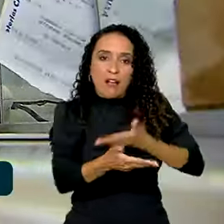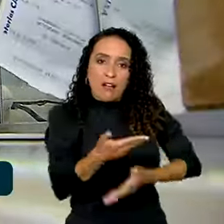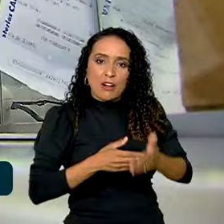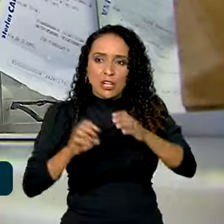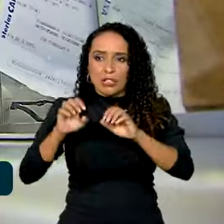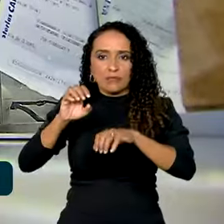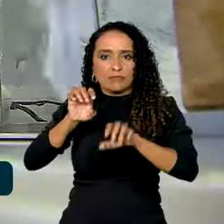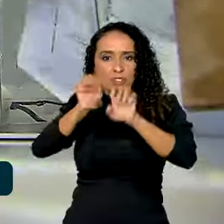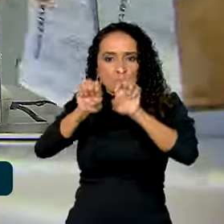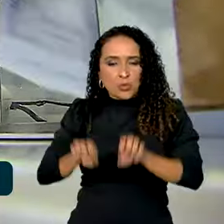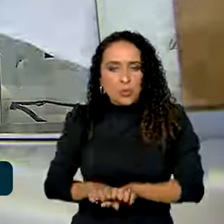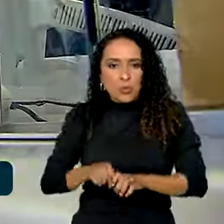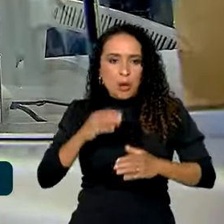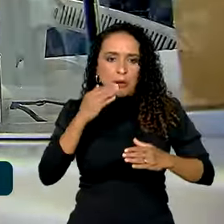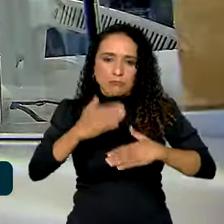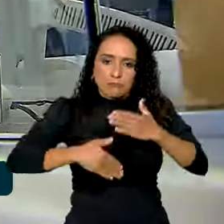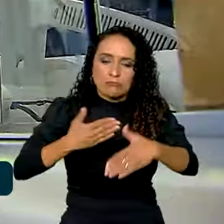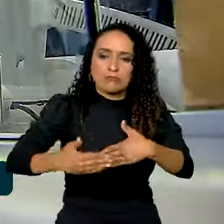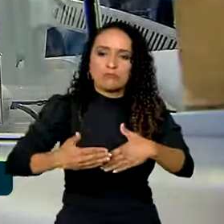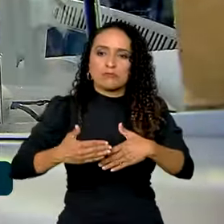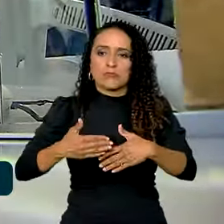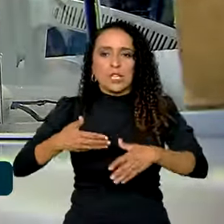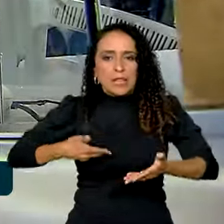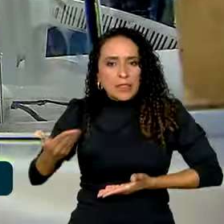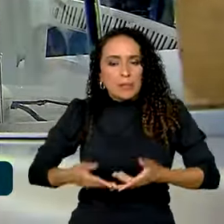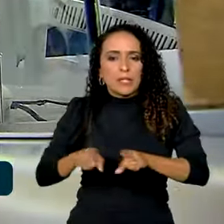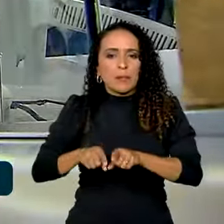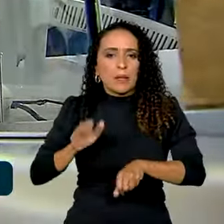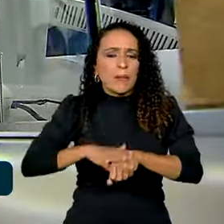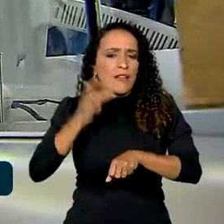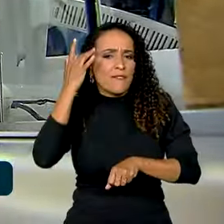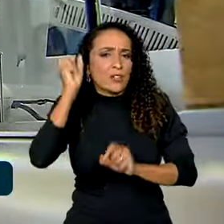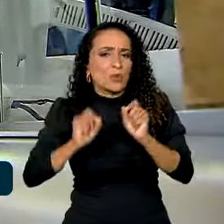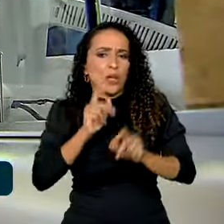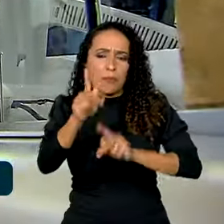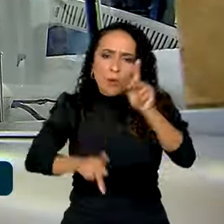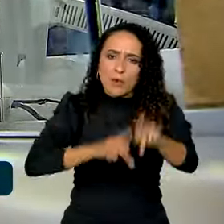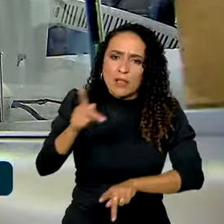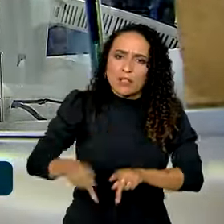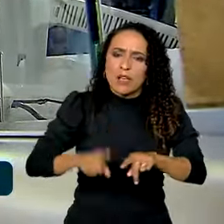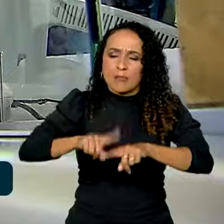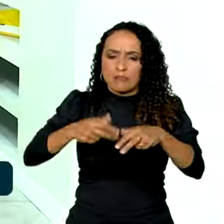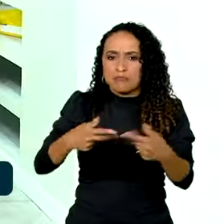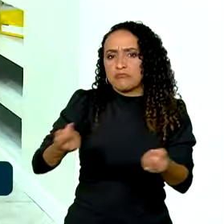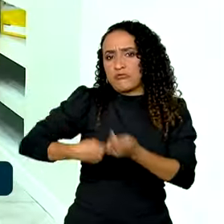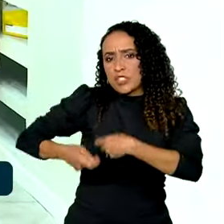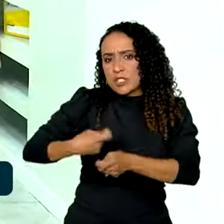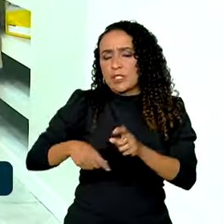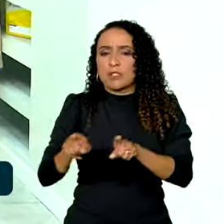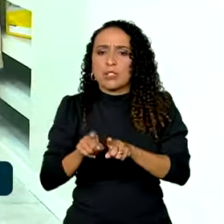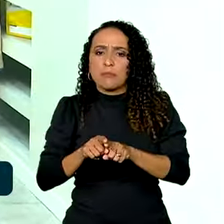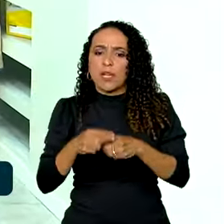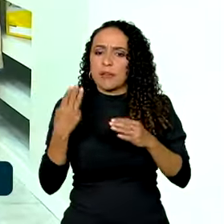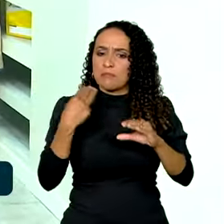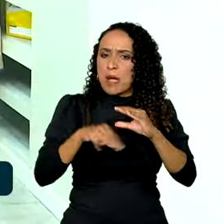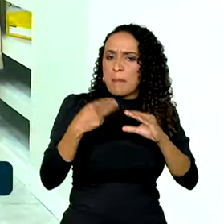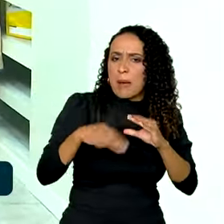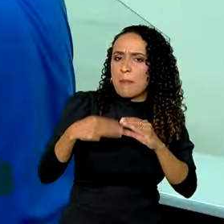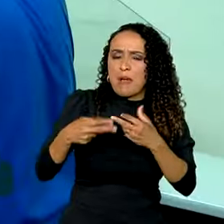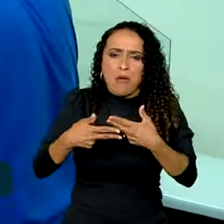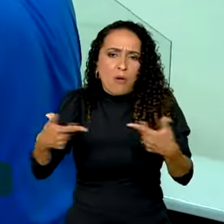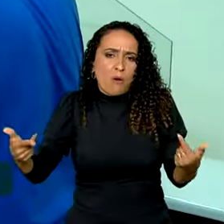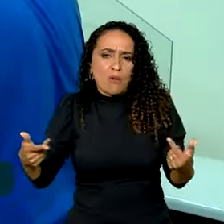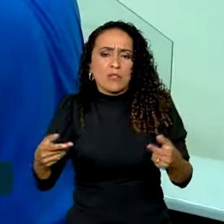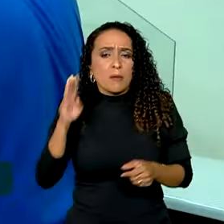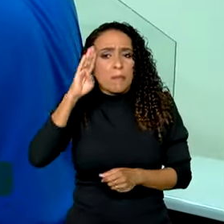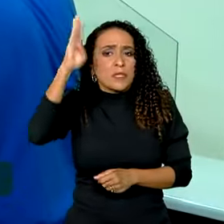processos e serviços. O objetivo é facilitar o acesso da população a produtos financeiros e postais, principalmente